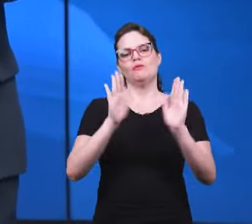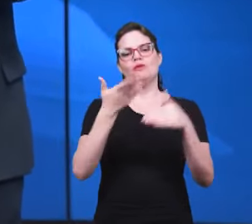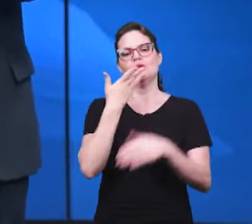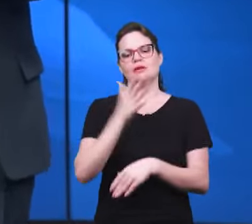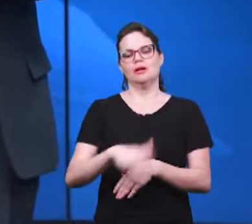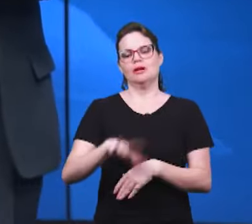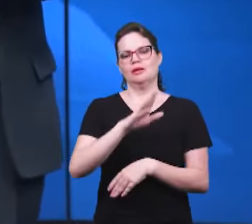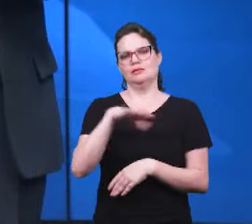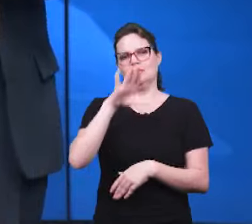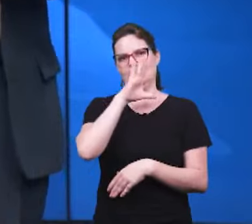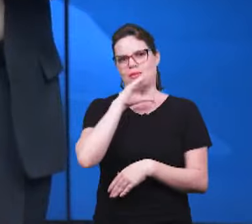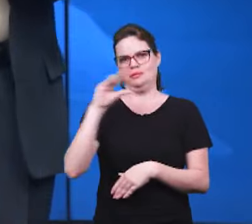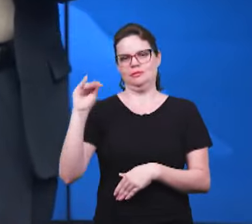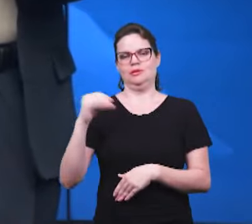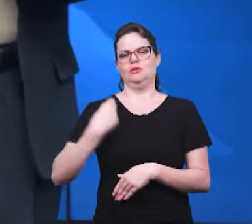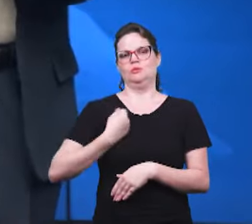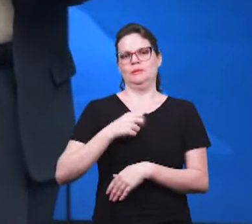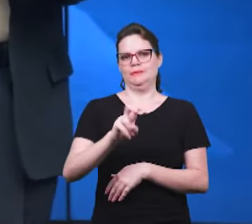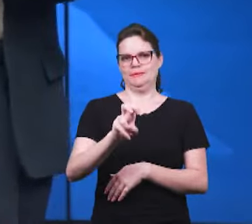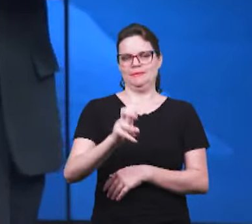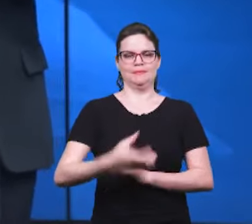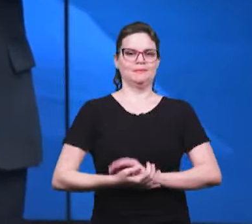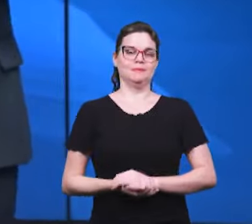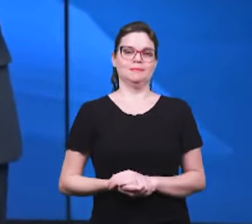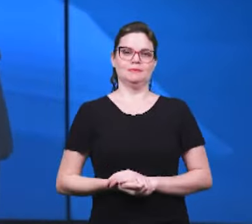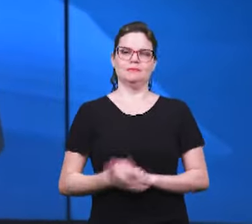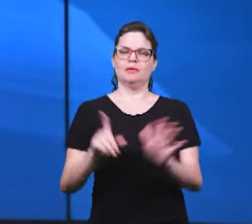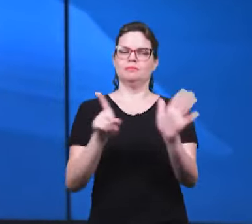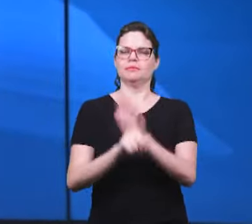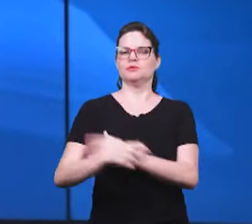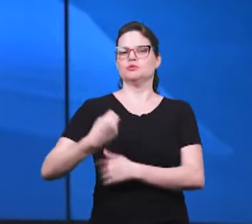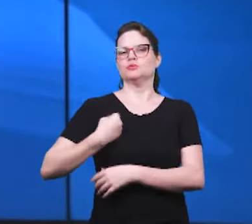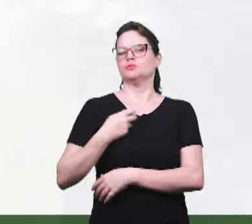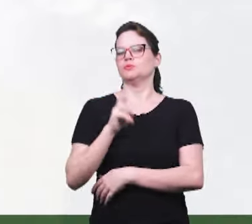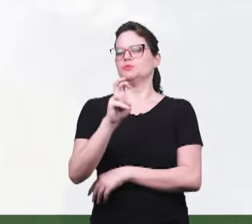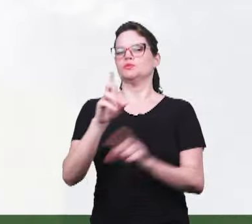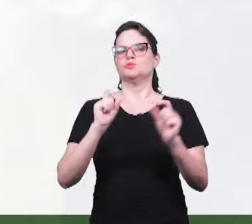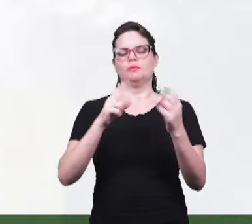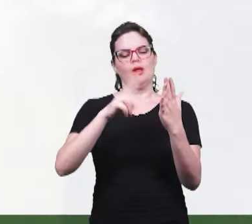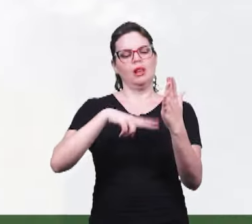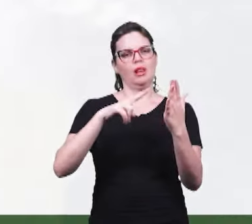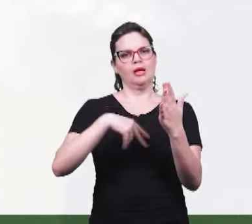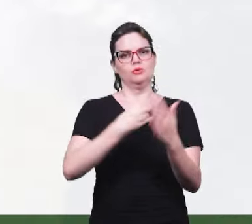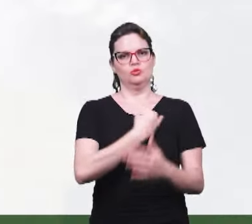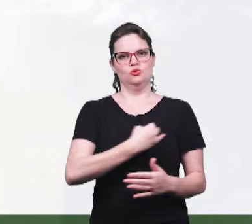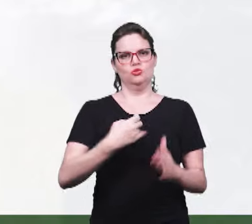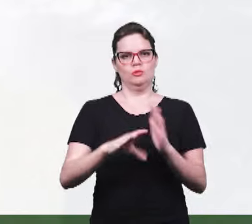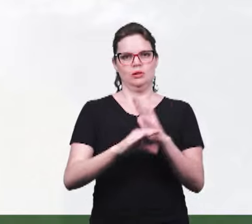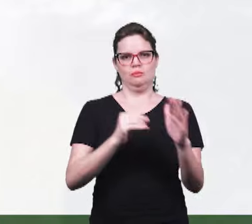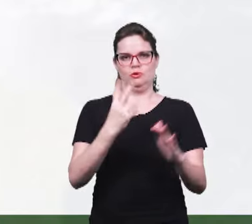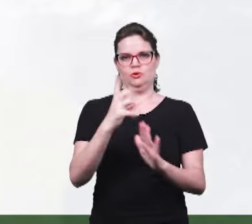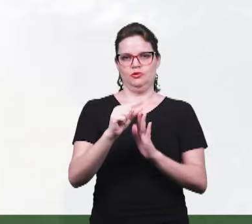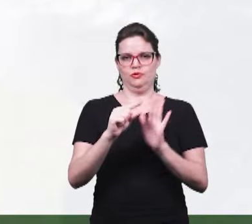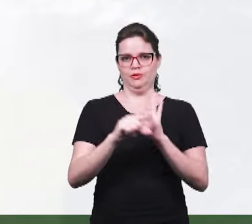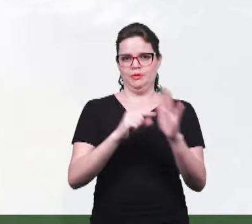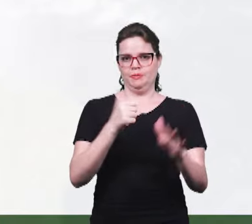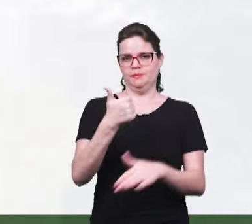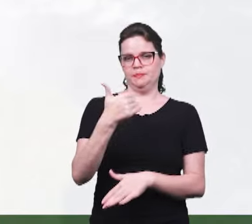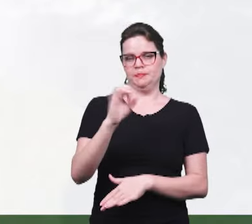intermediárias e adolescentes que é a pergunta número 5 e a pergunta 5 diz assim lendo João capítulo 2 verso 10